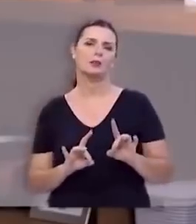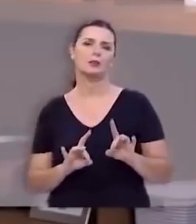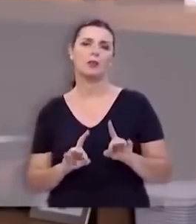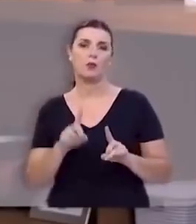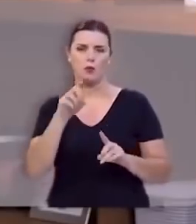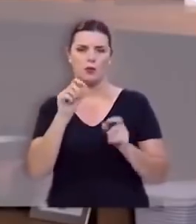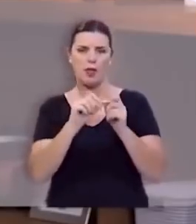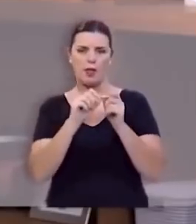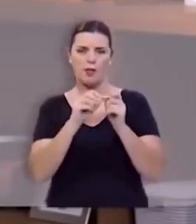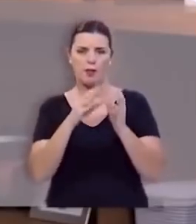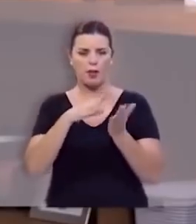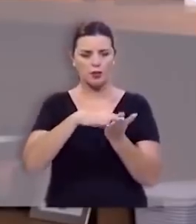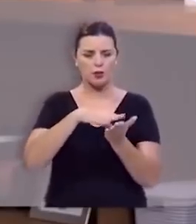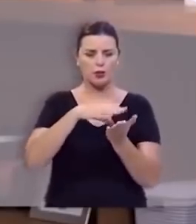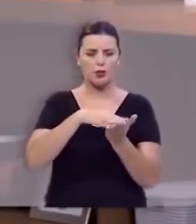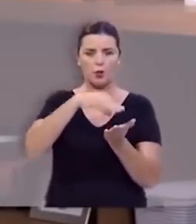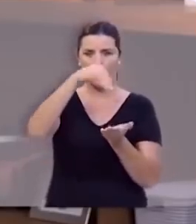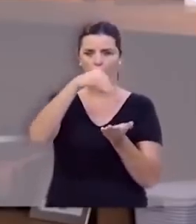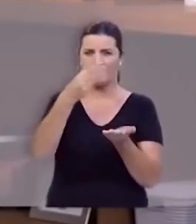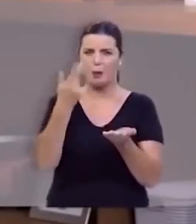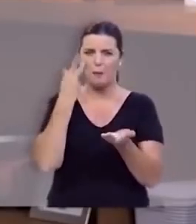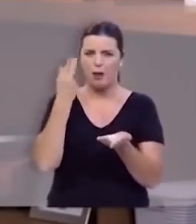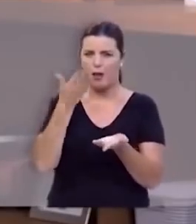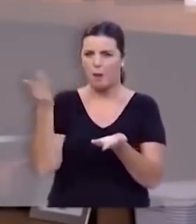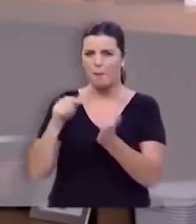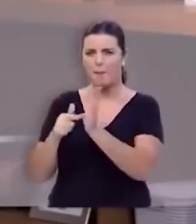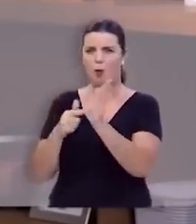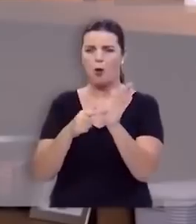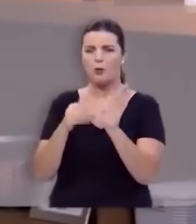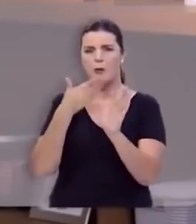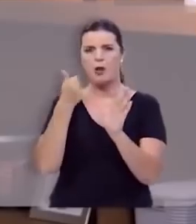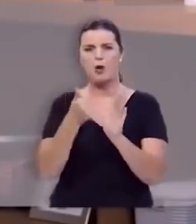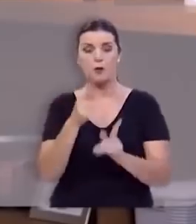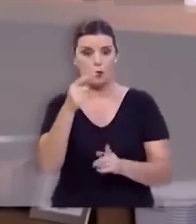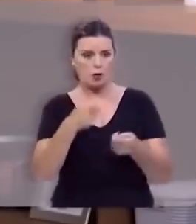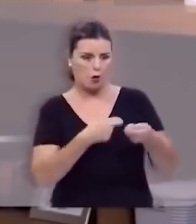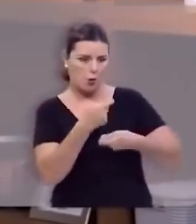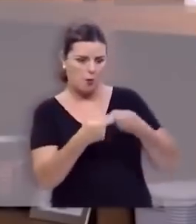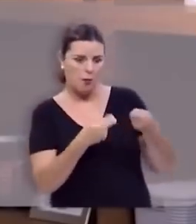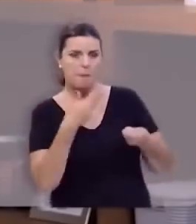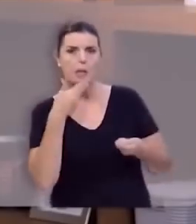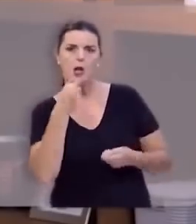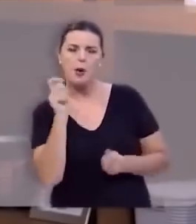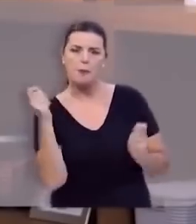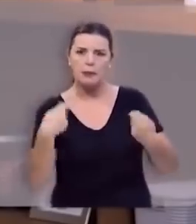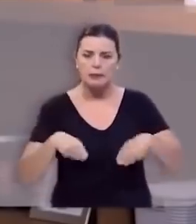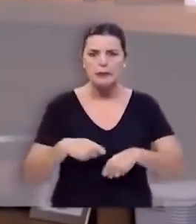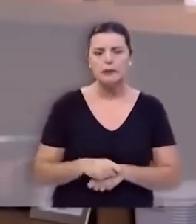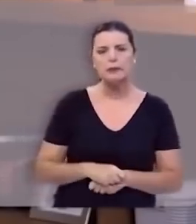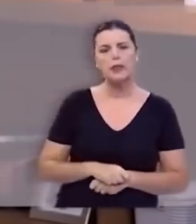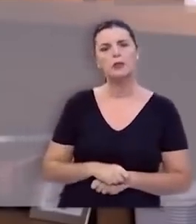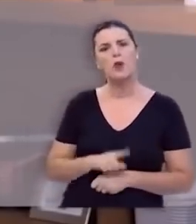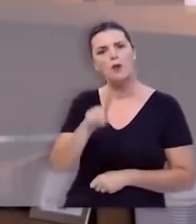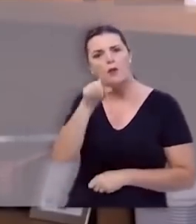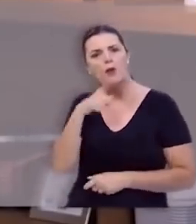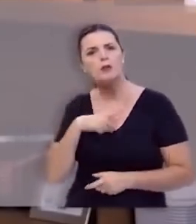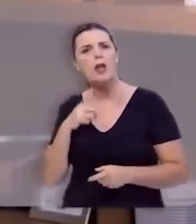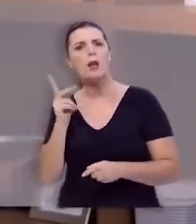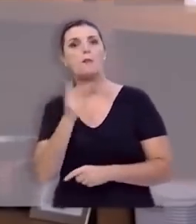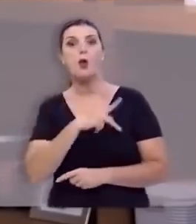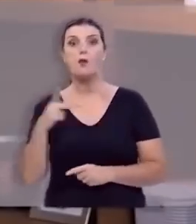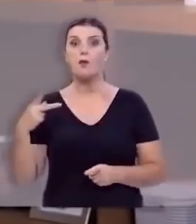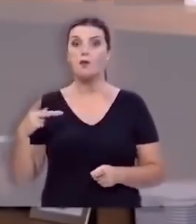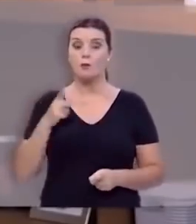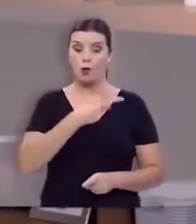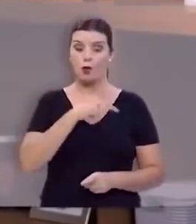você faz salgadinho para fora, faça o melhor salgadinho. Se você é um comerciante, seja o melhor comerciante. Se você é um